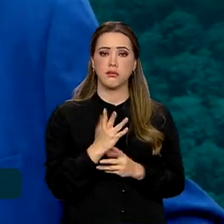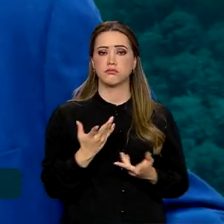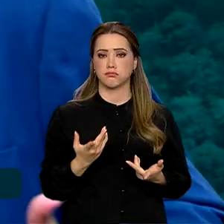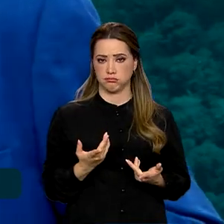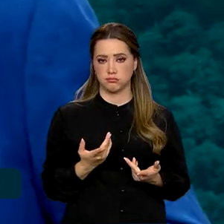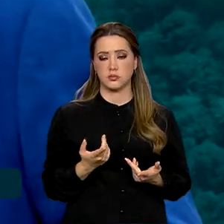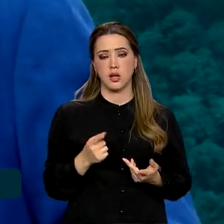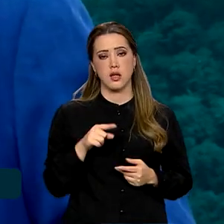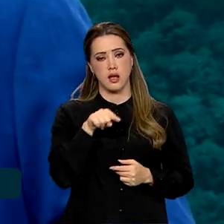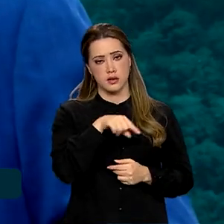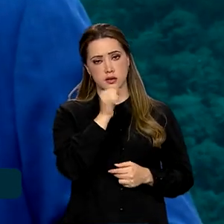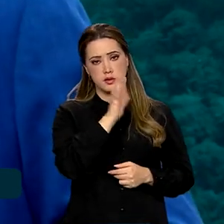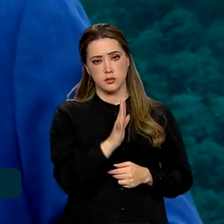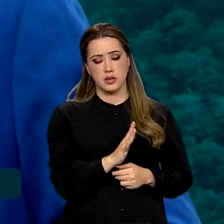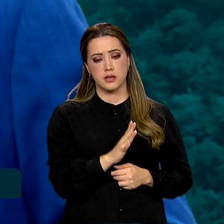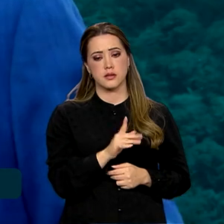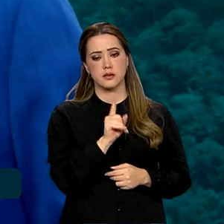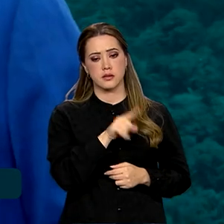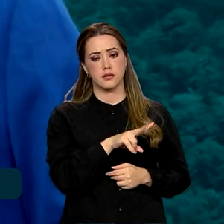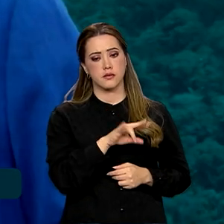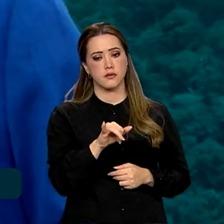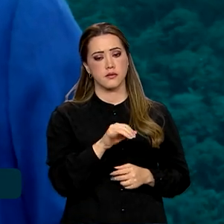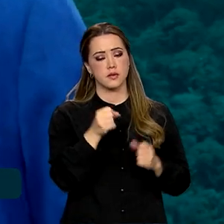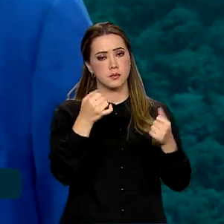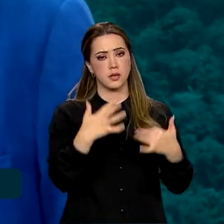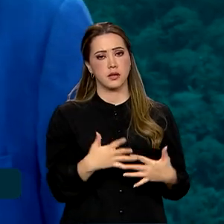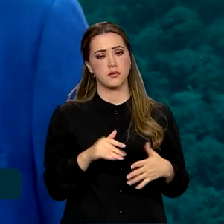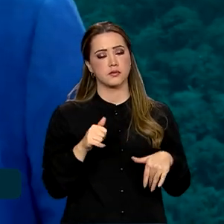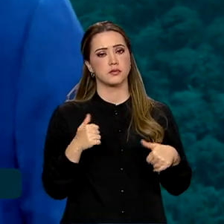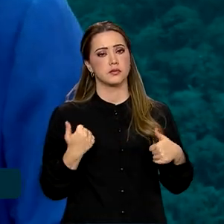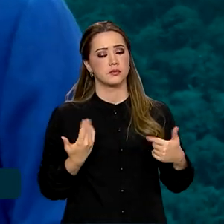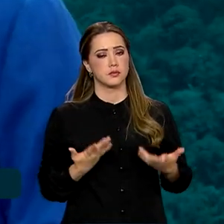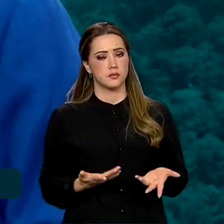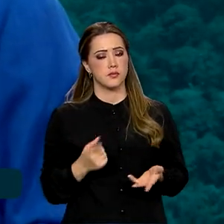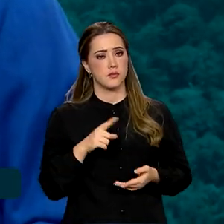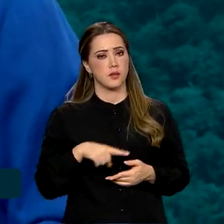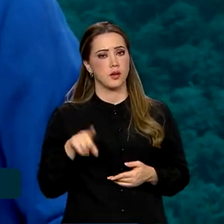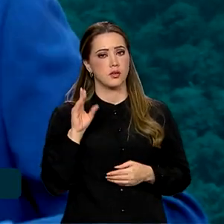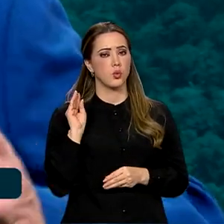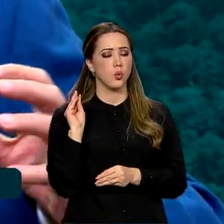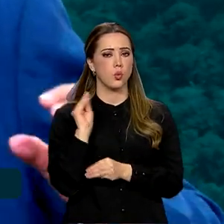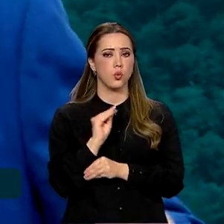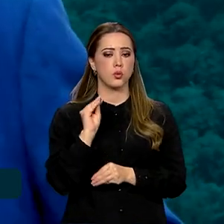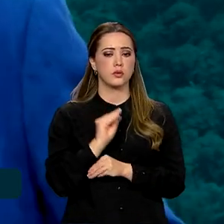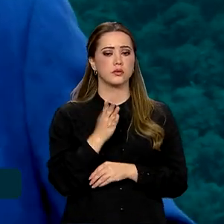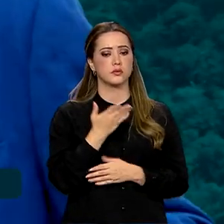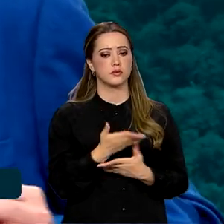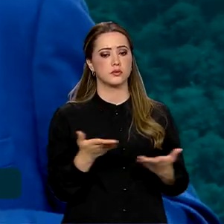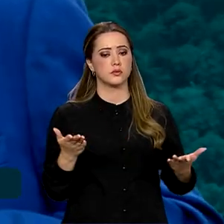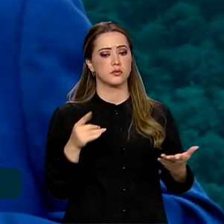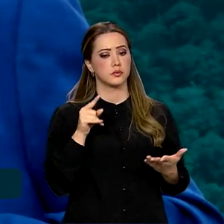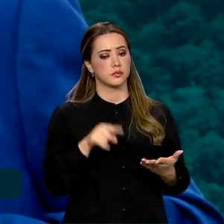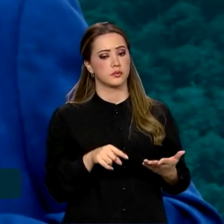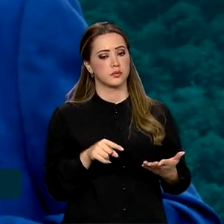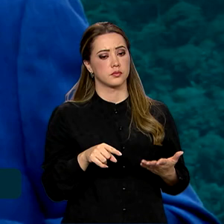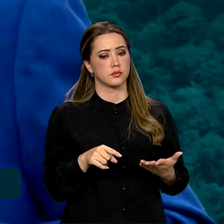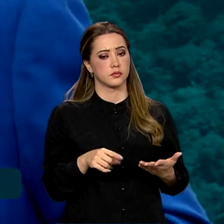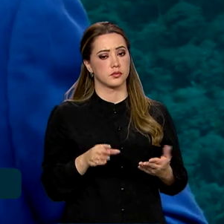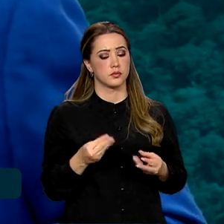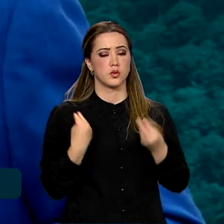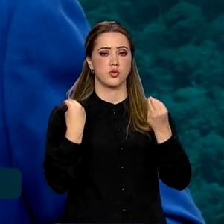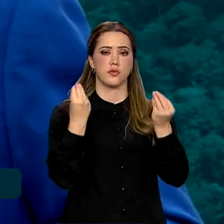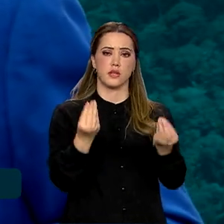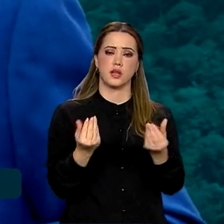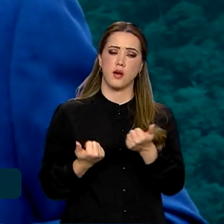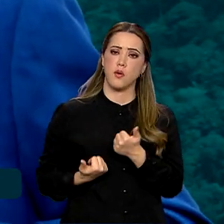e os países vão dizer. E com isso, é claro, cuidar aqui de dar uma